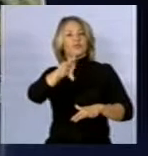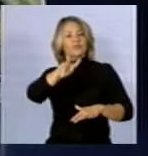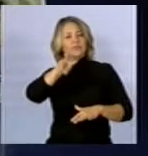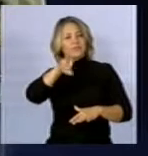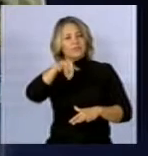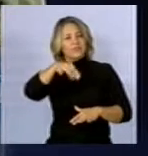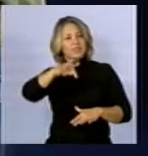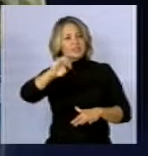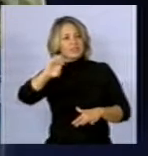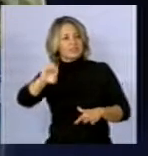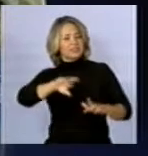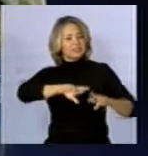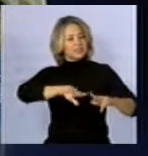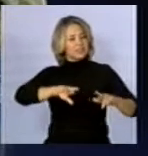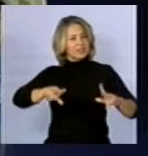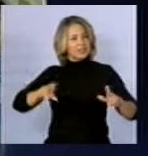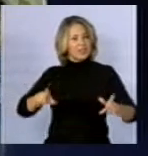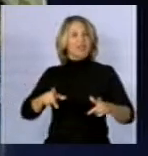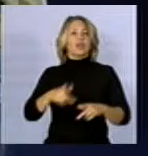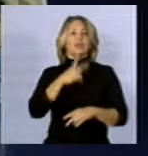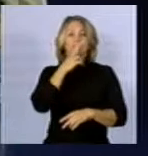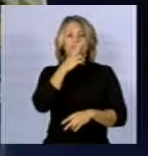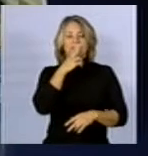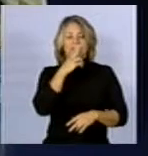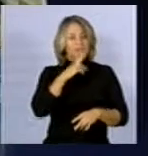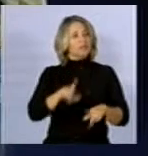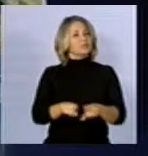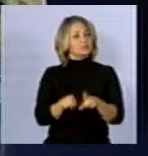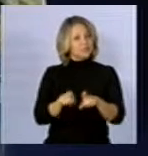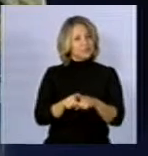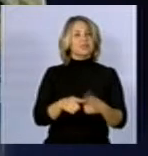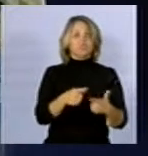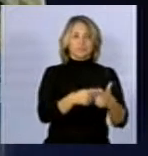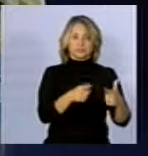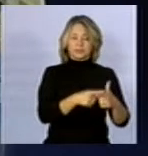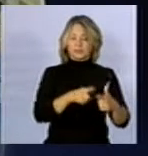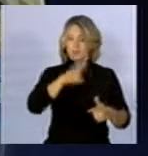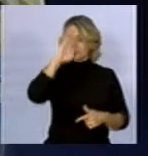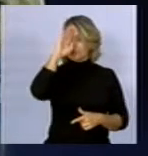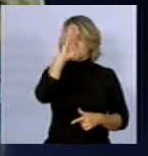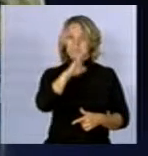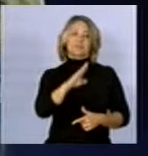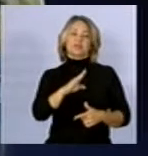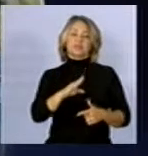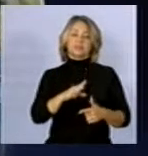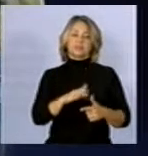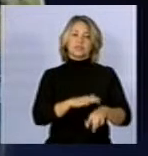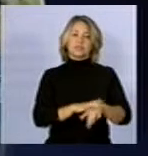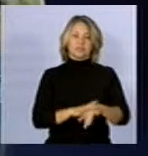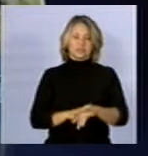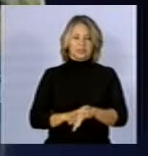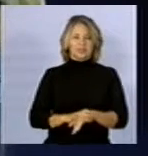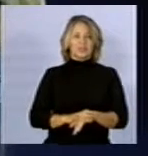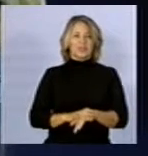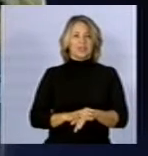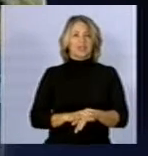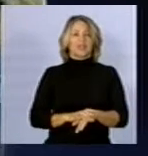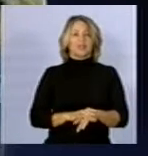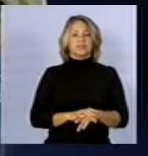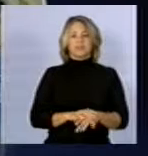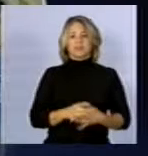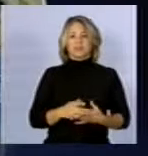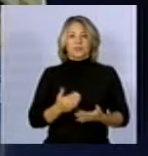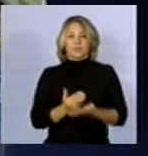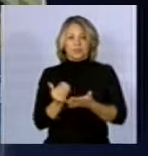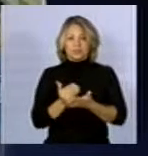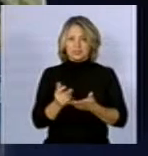atrelados, você tem o tabagismo, que é o principal fator de risco para câncer de pulmão. E assim vai. O processo de carcinogênese, desde